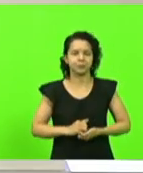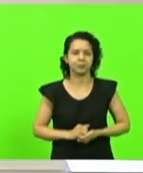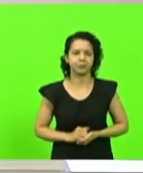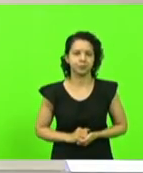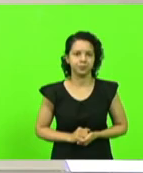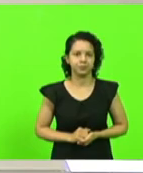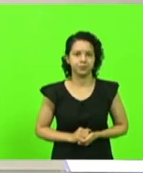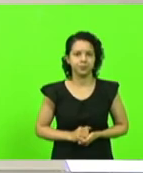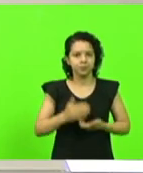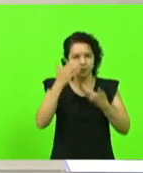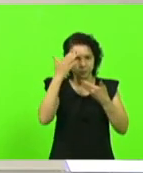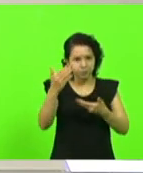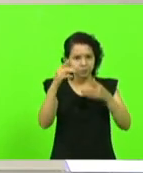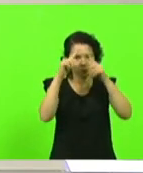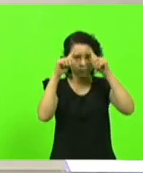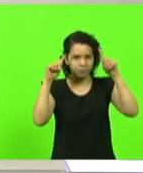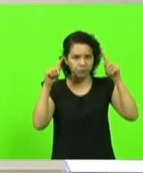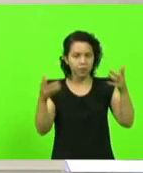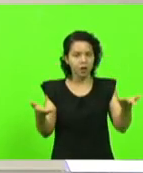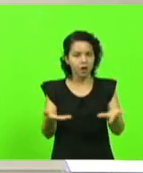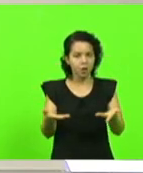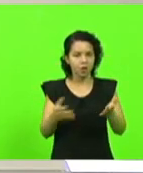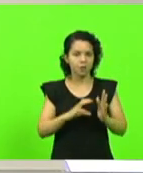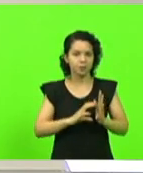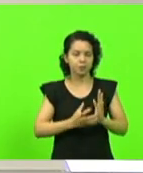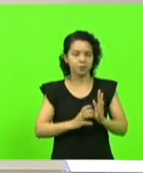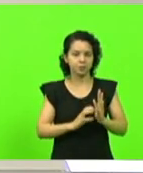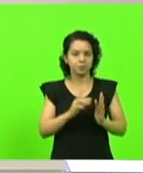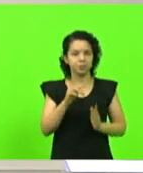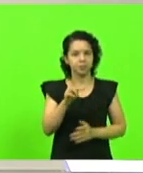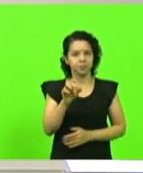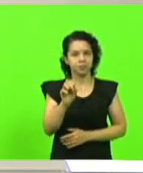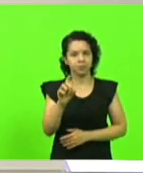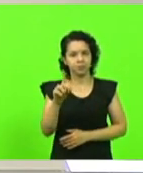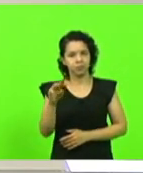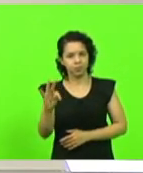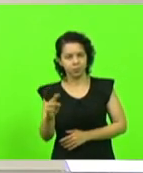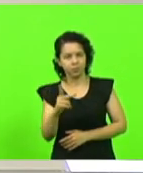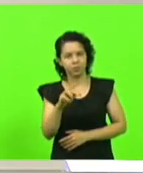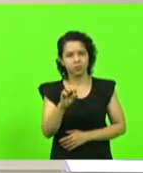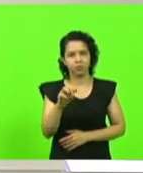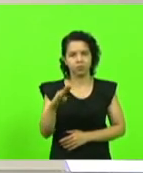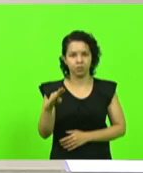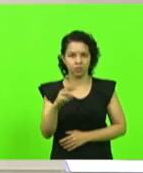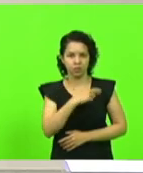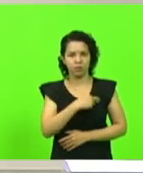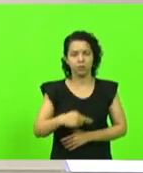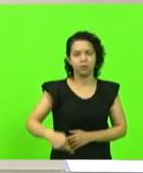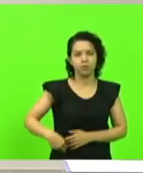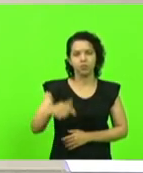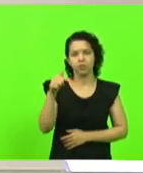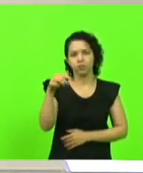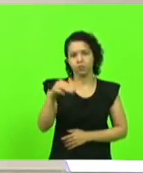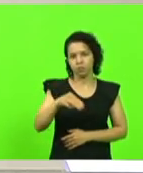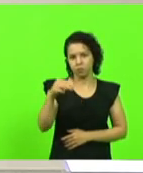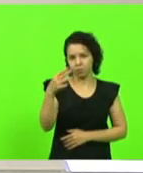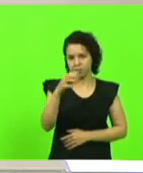deputado Neudir Sareta próximo bloco bloco PDT PSDB republicanos por 7 minutos e 30 segundos